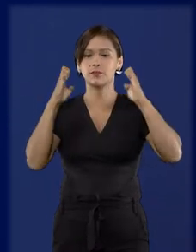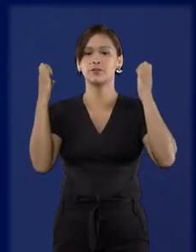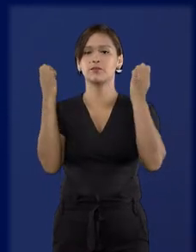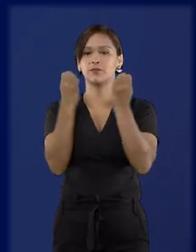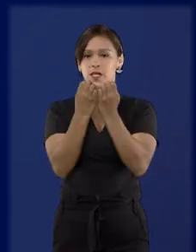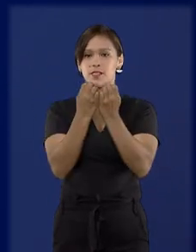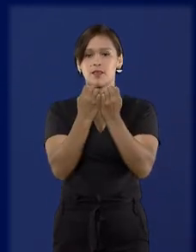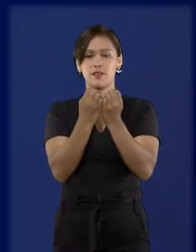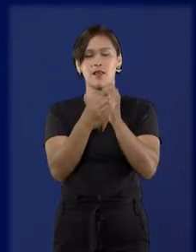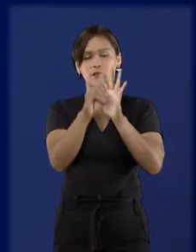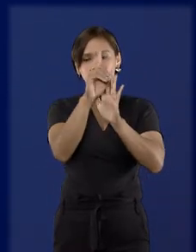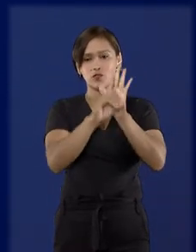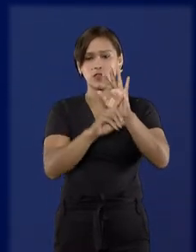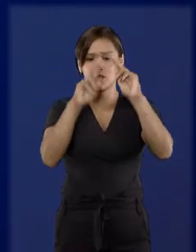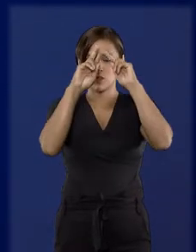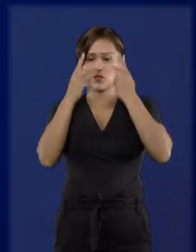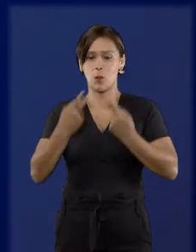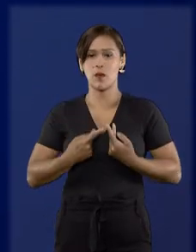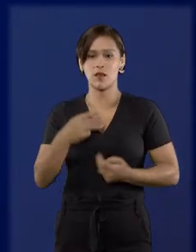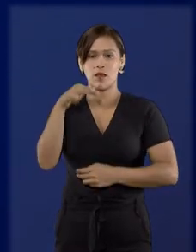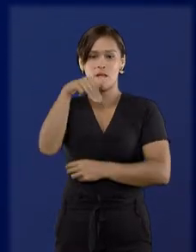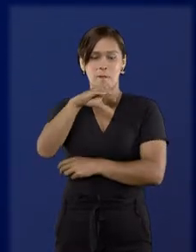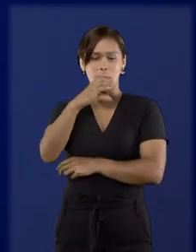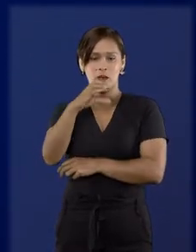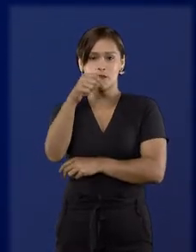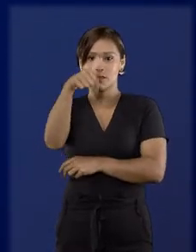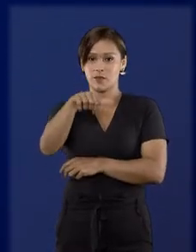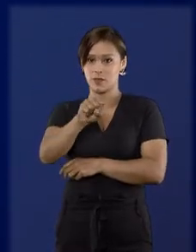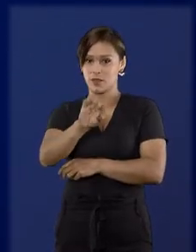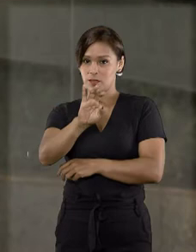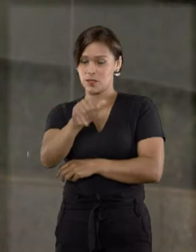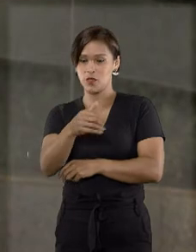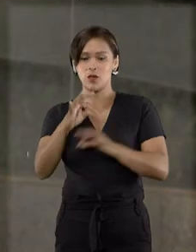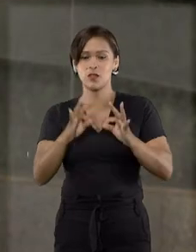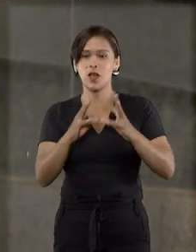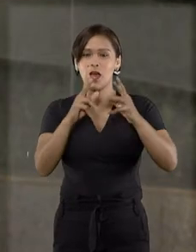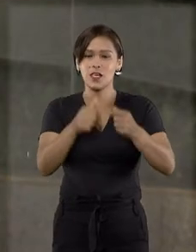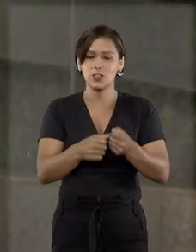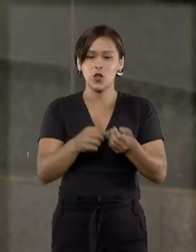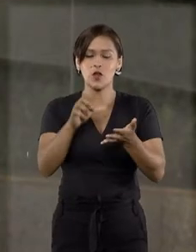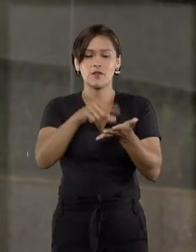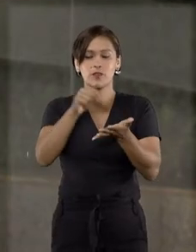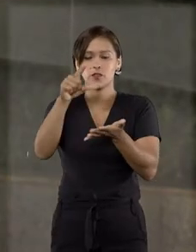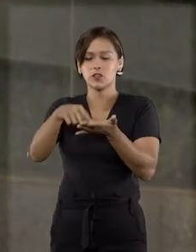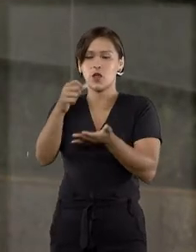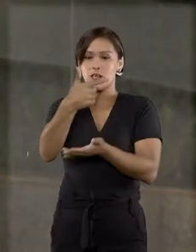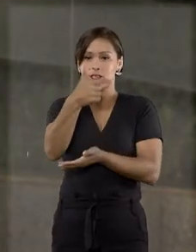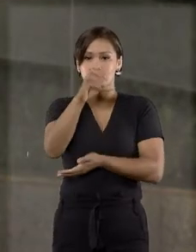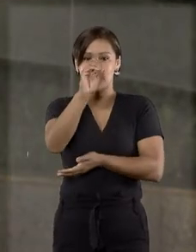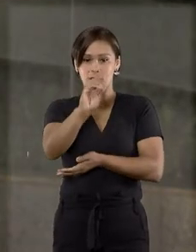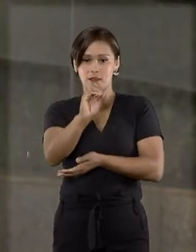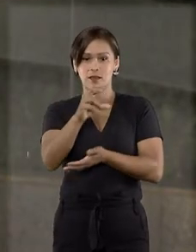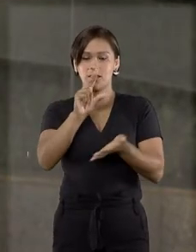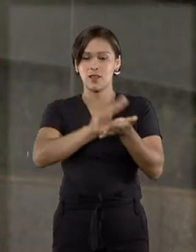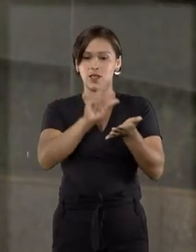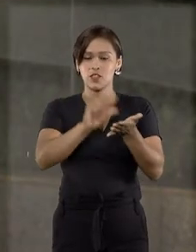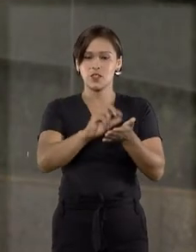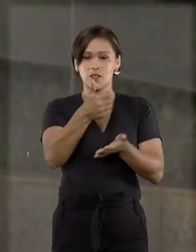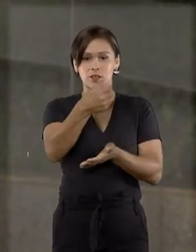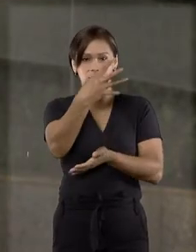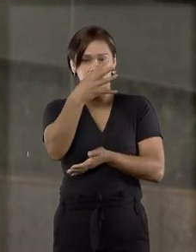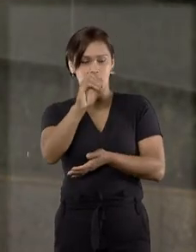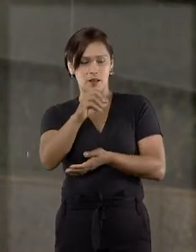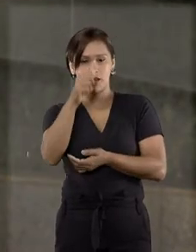sobre a Convenção Americana de Direitos Humanos, em março, no STJ. Ao todo, foram selecionados 70 artigos de 140